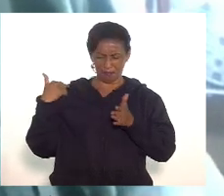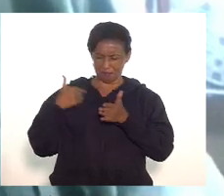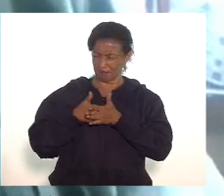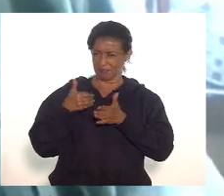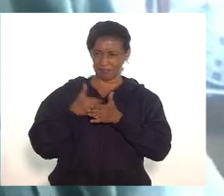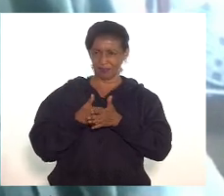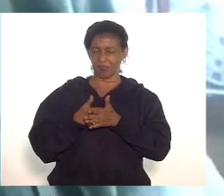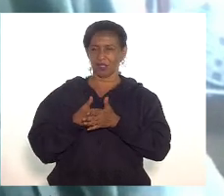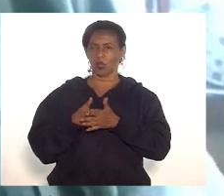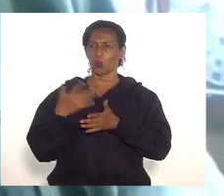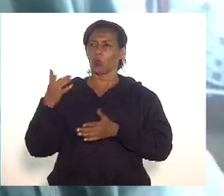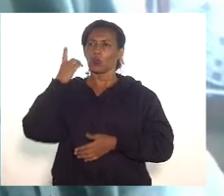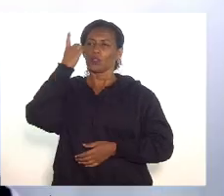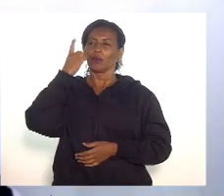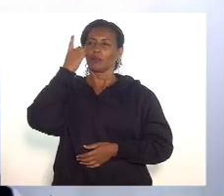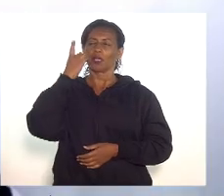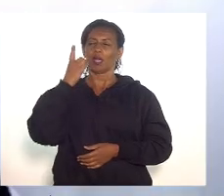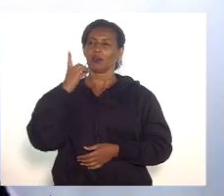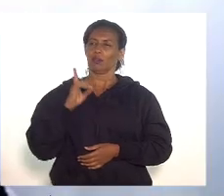delegado